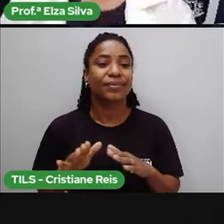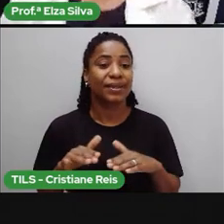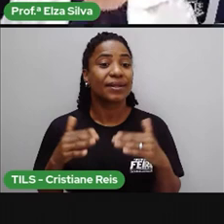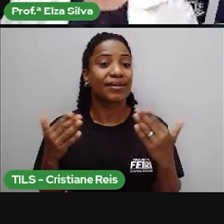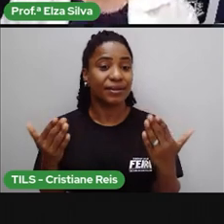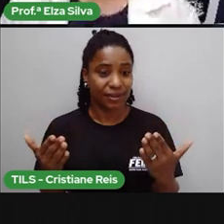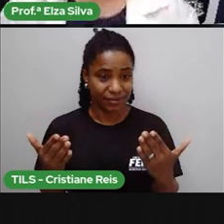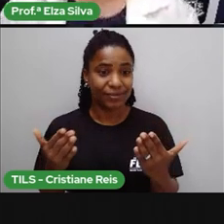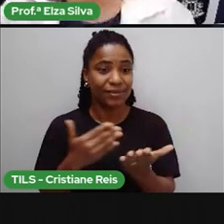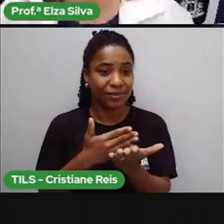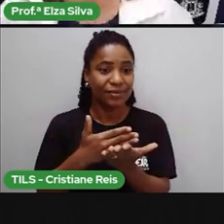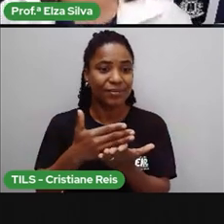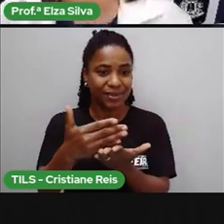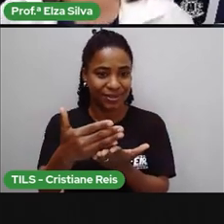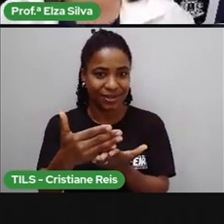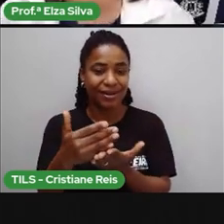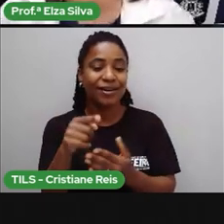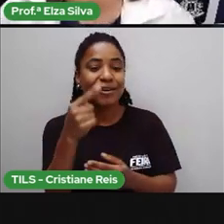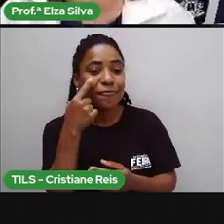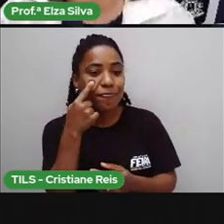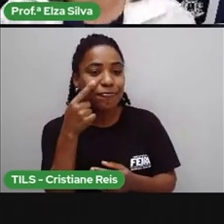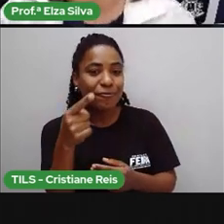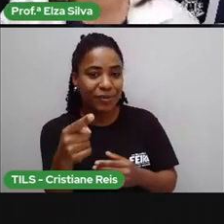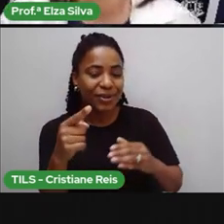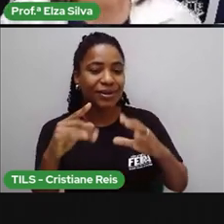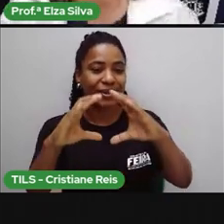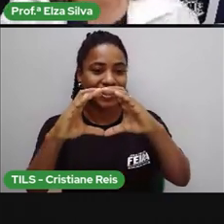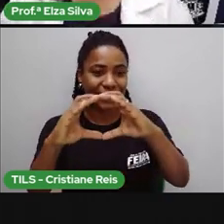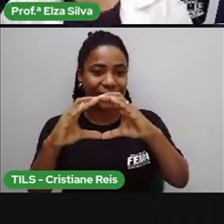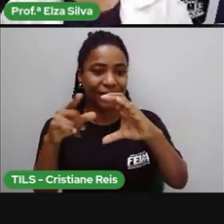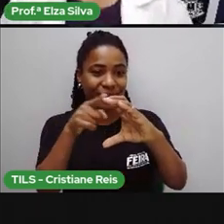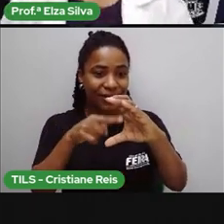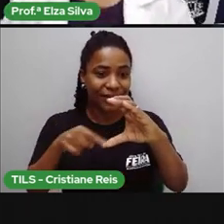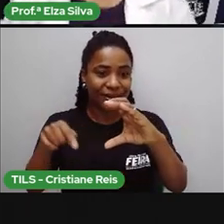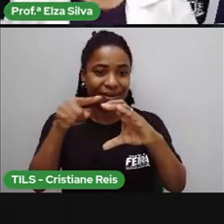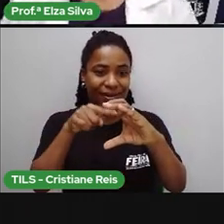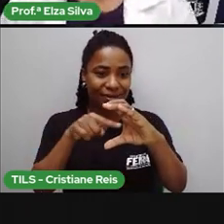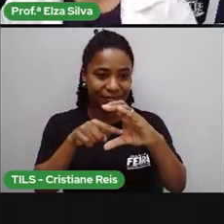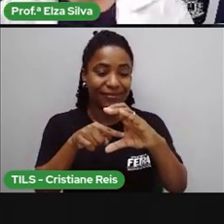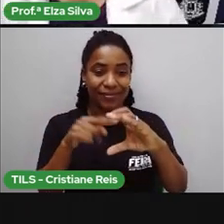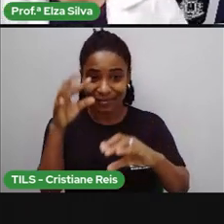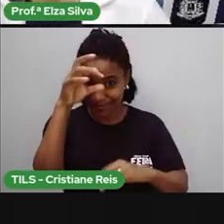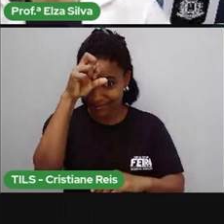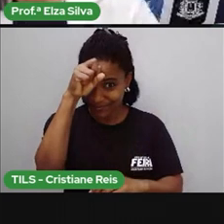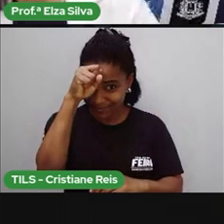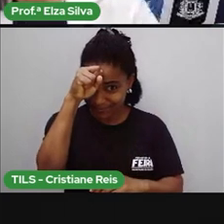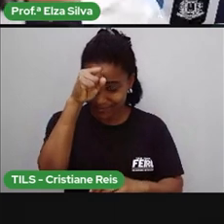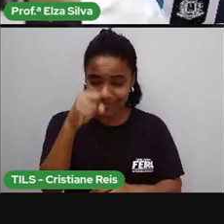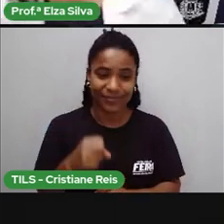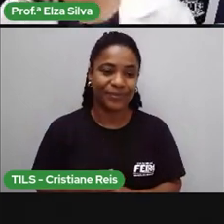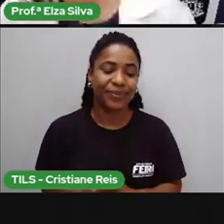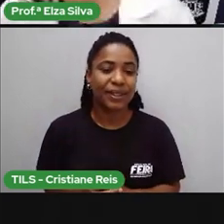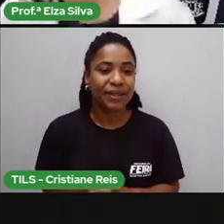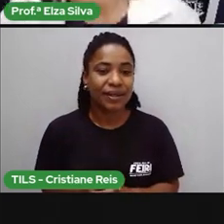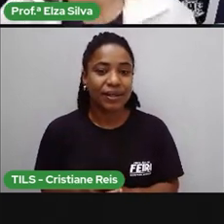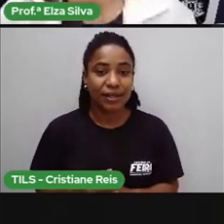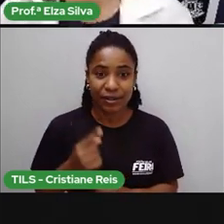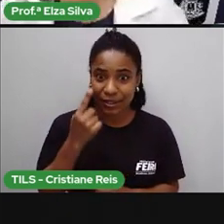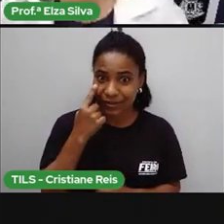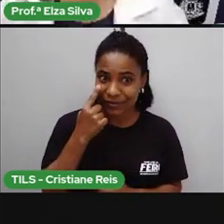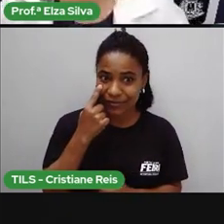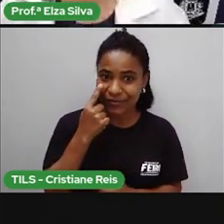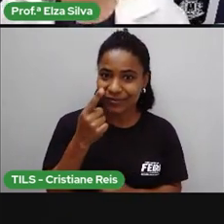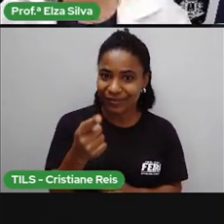fazer agora uma leitura deste gráfico. Vamos lá? Vamos juntos? Como vocês podem ver no